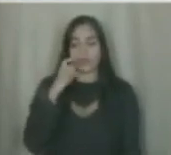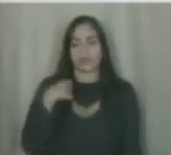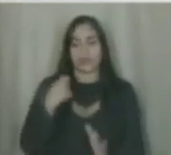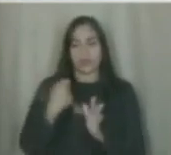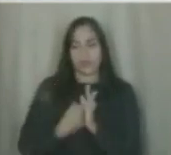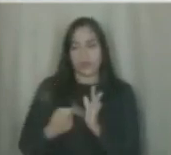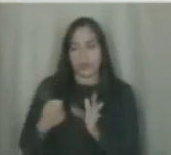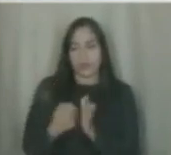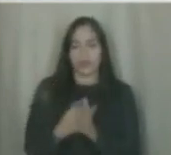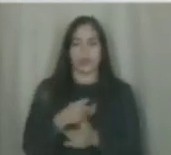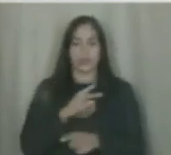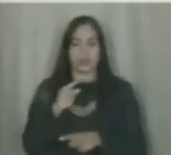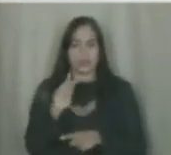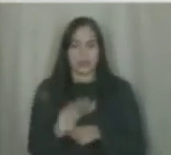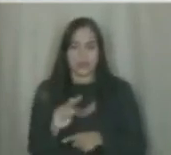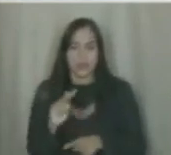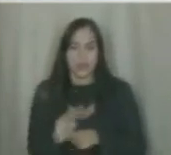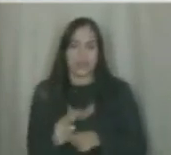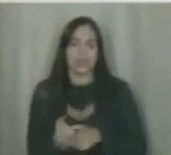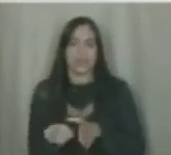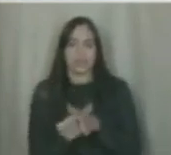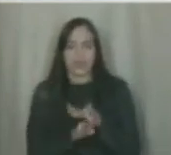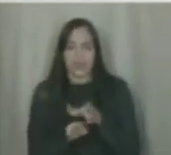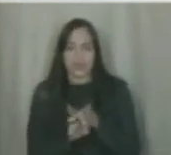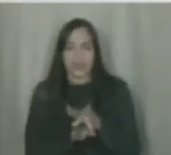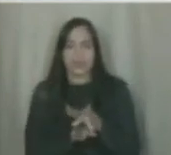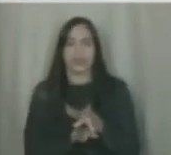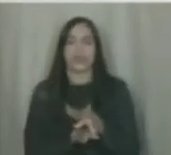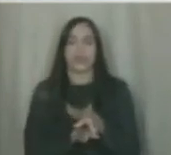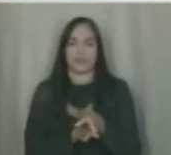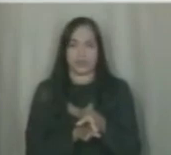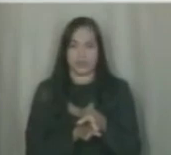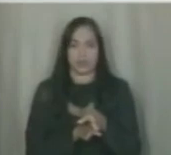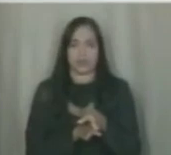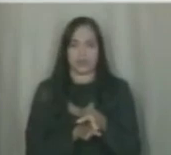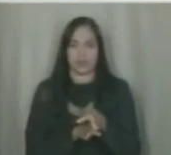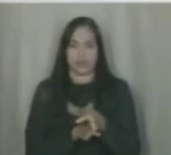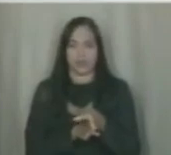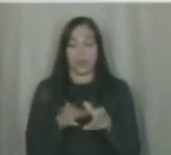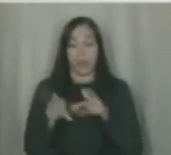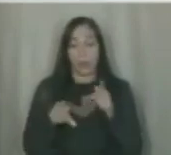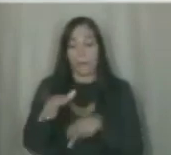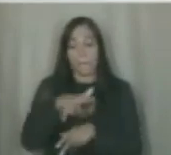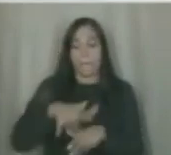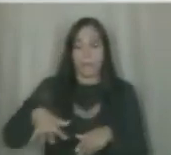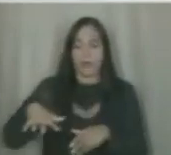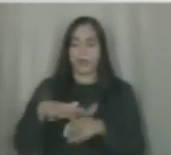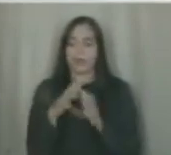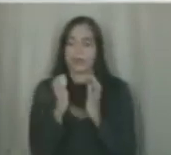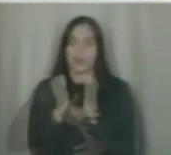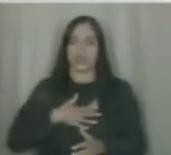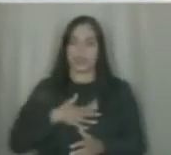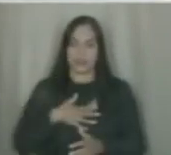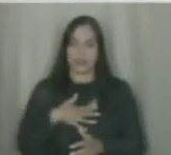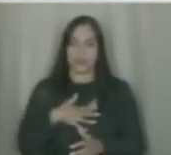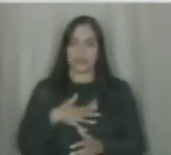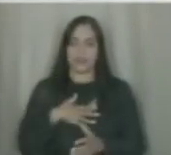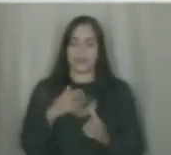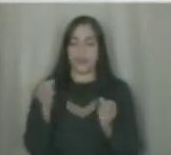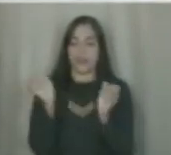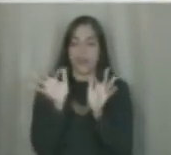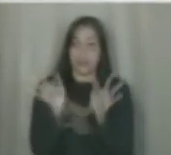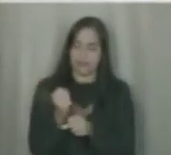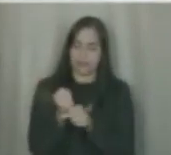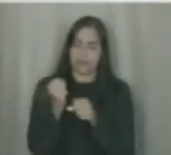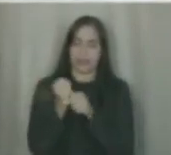cobrando, fiscalizando, indicando e fazendo com que o dono da obra, que é o povo do Recife, possa estar feliz